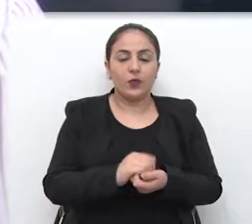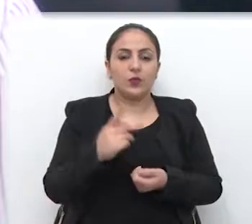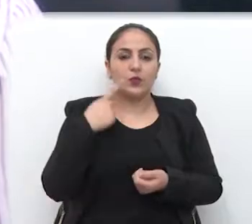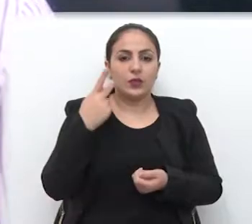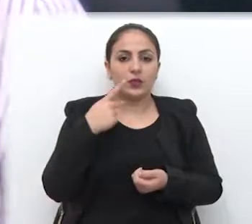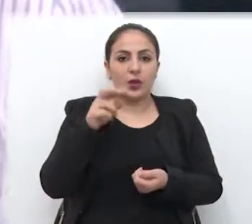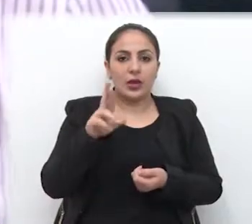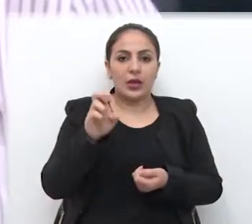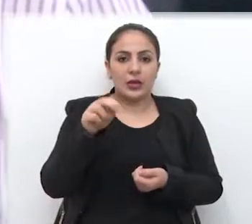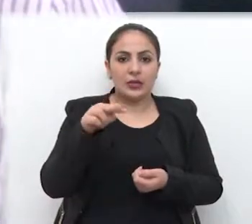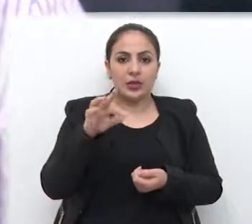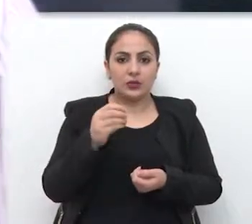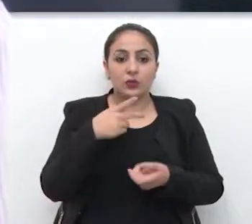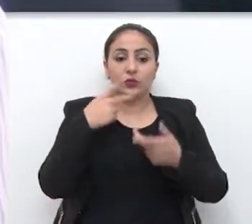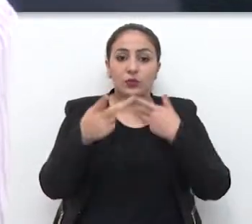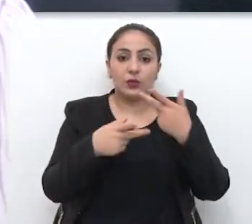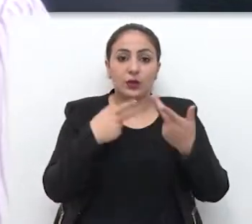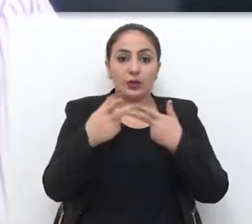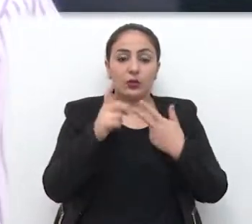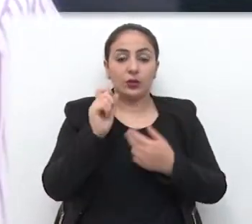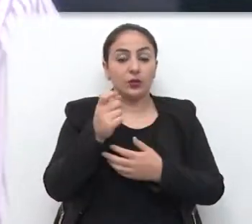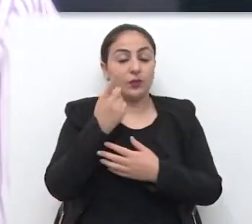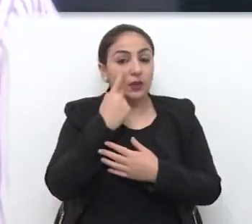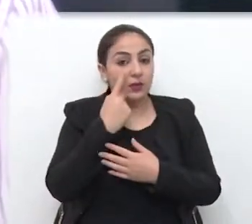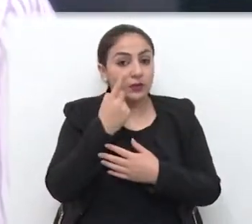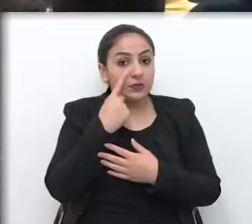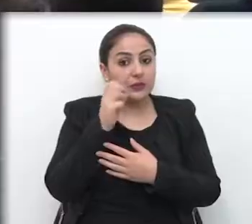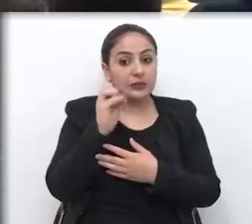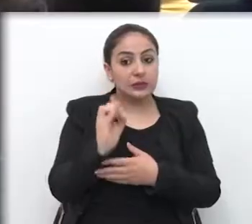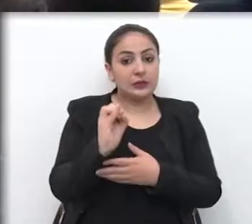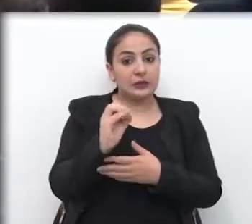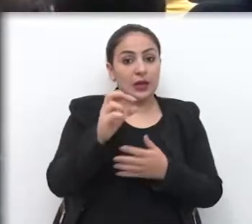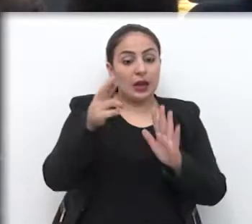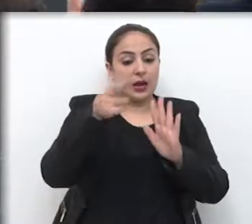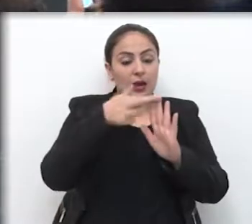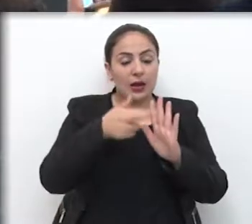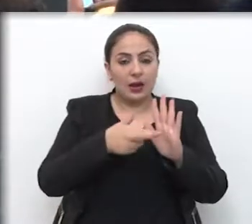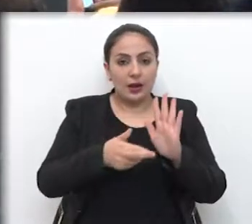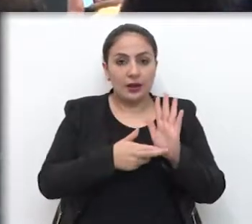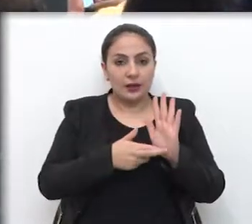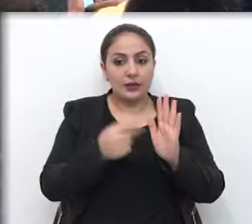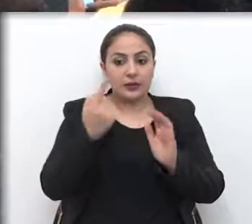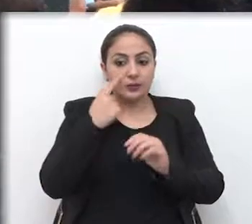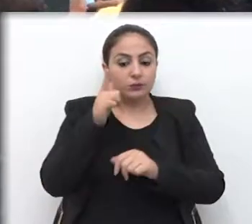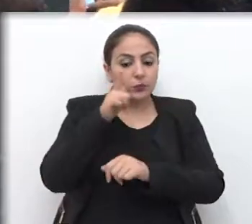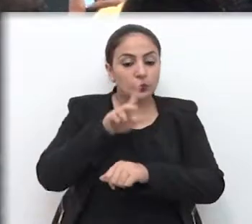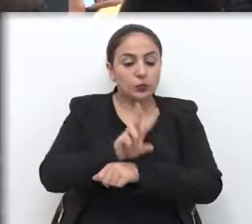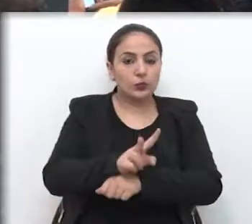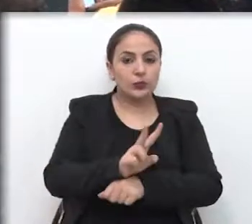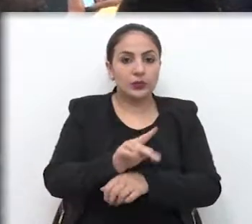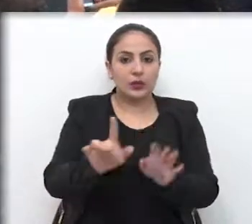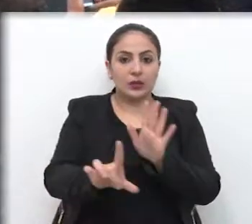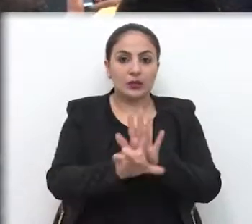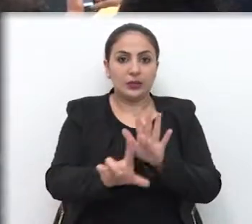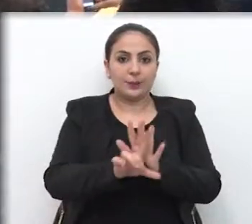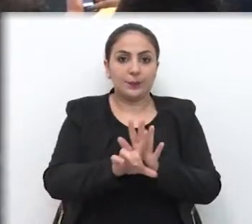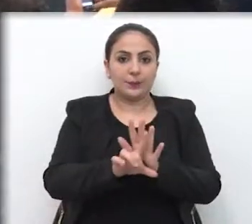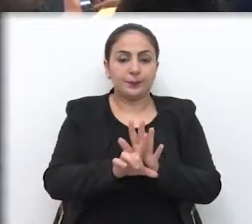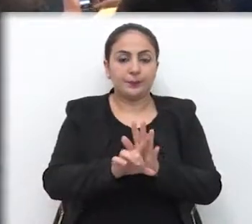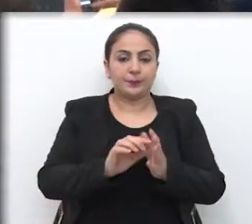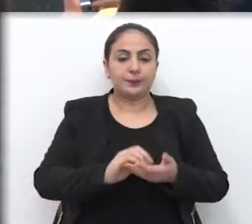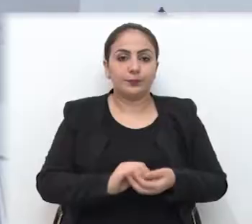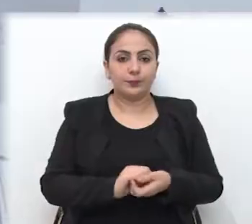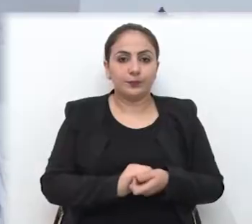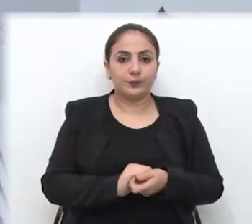Checker disse no microfone de aparte que vai verificar se a norma está sendo devidamente fiscalizada pelos agentes